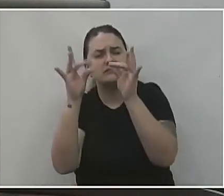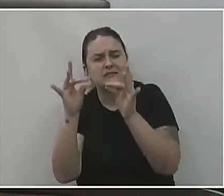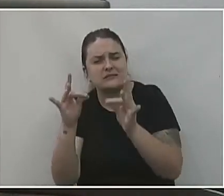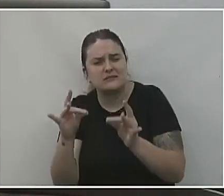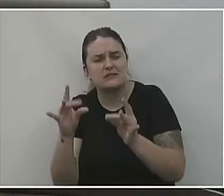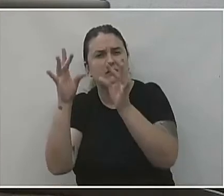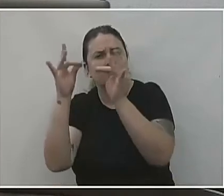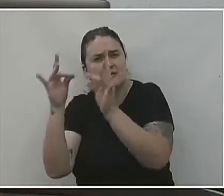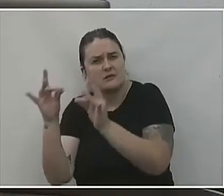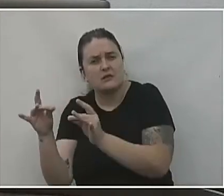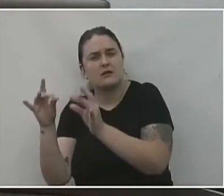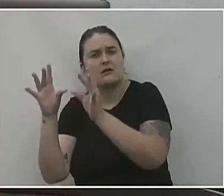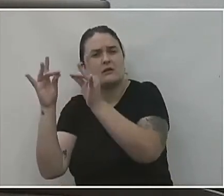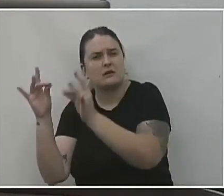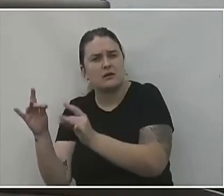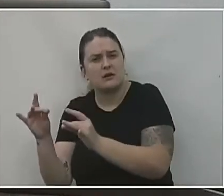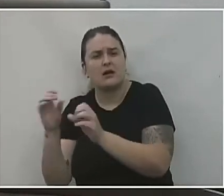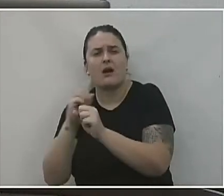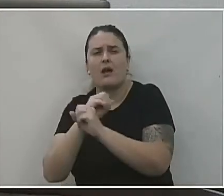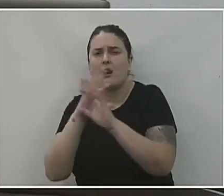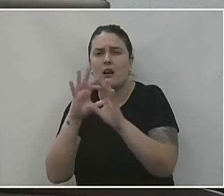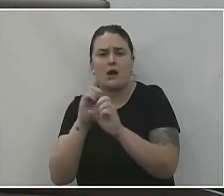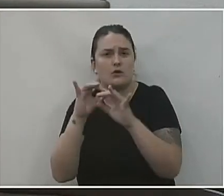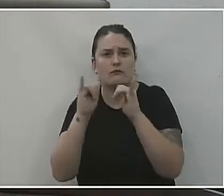descrever cada bloco com mais